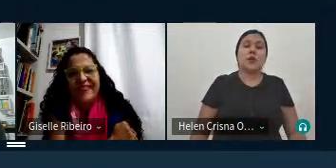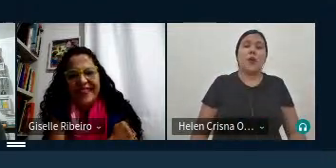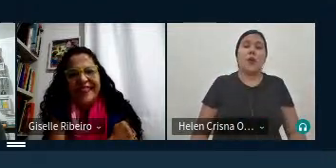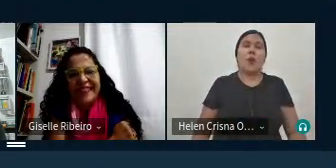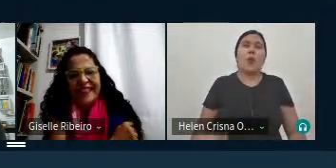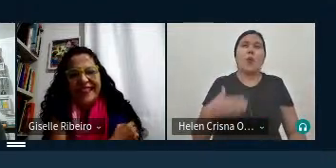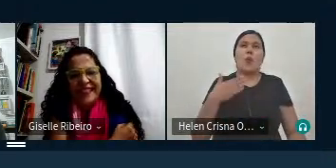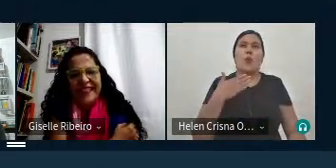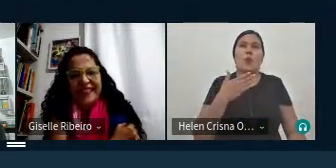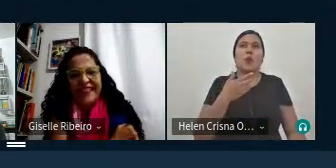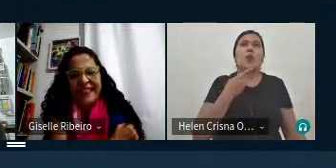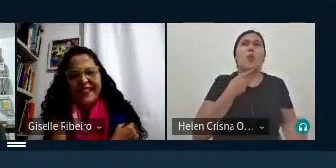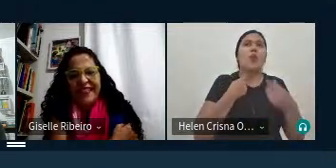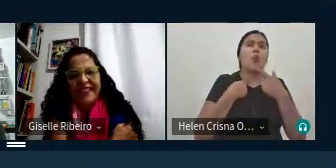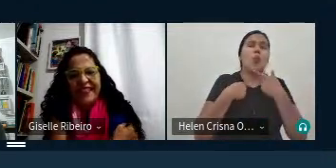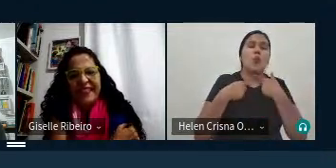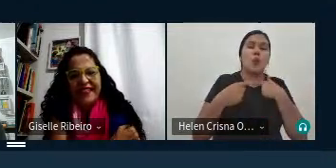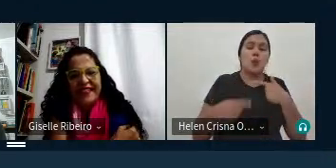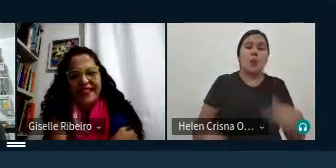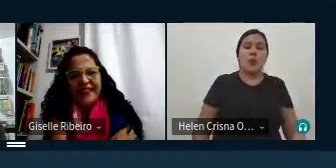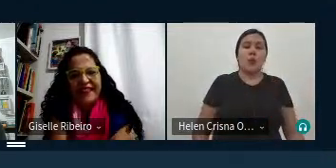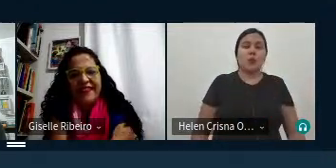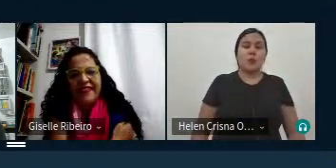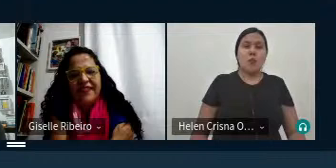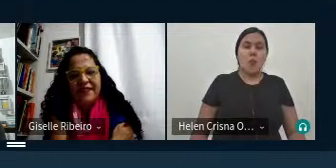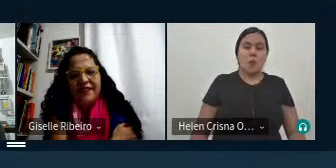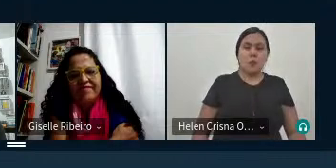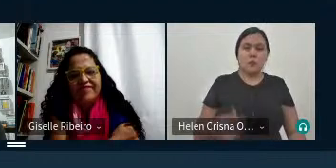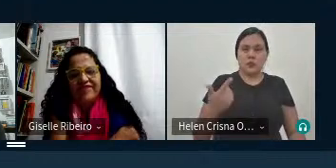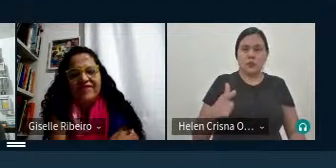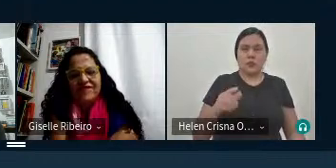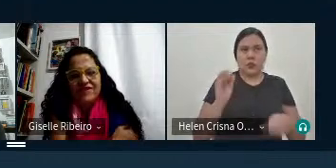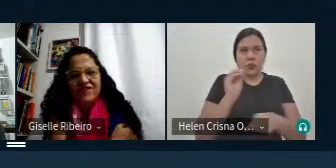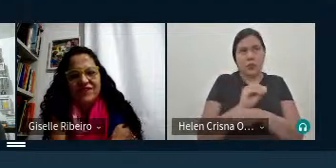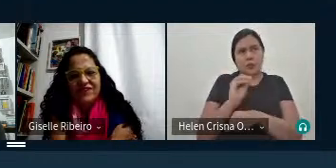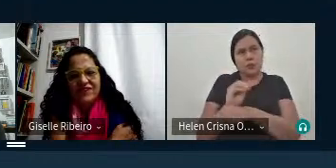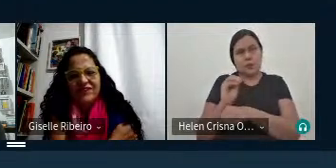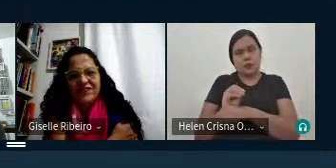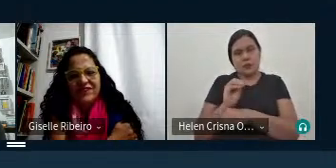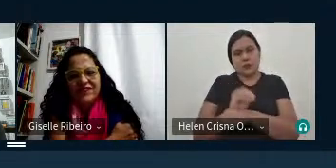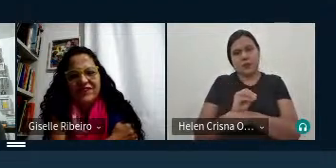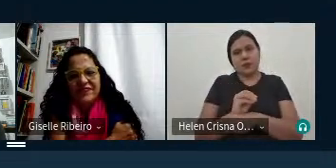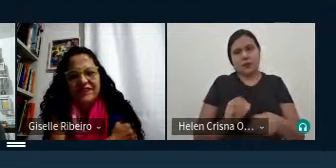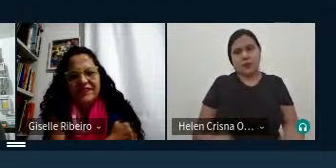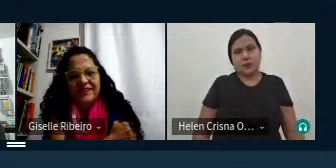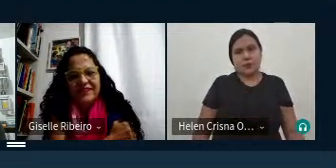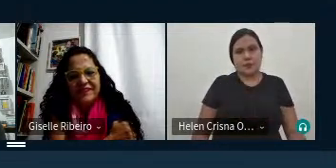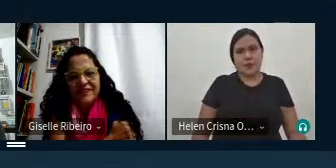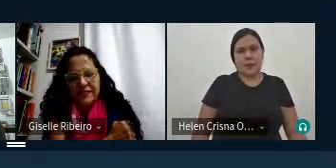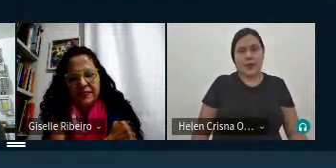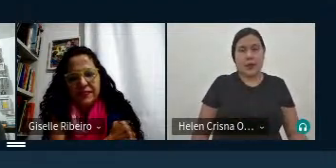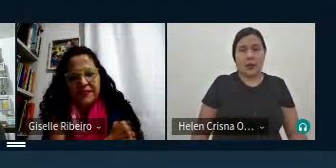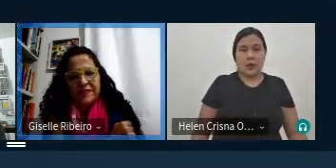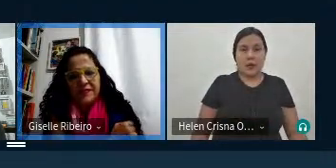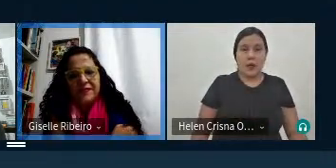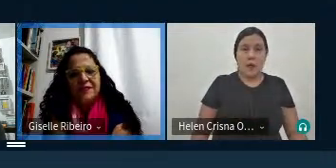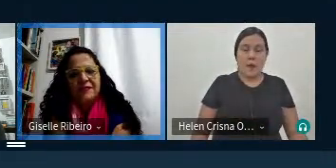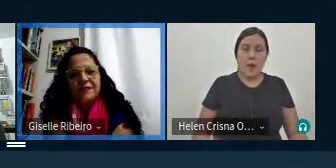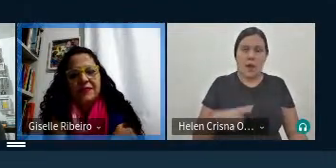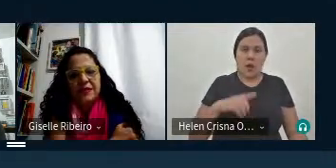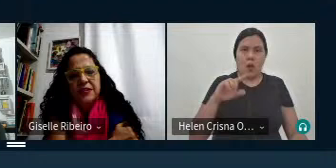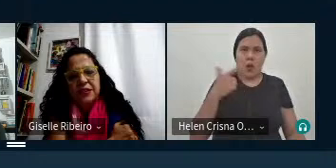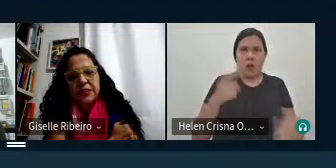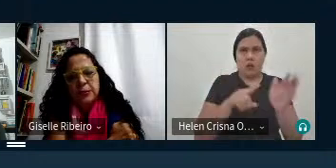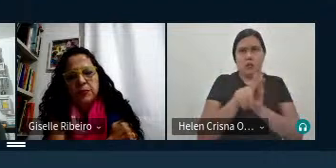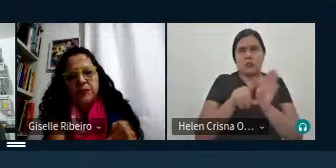no caso se não há esse cuidado é muito interessante tem uma outra pergunta